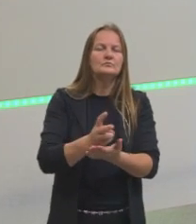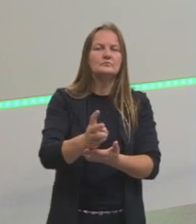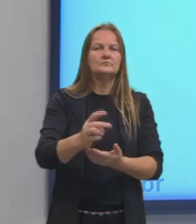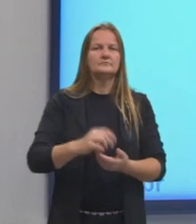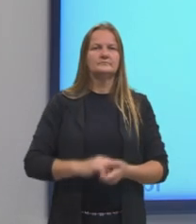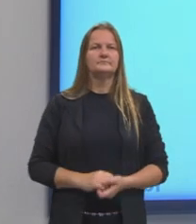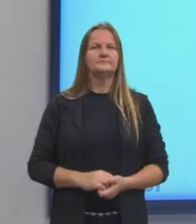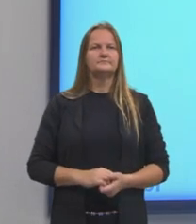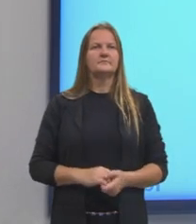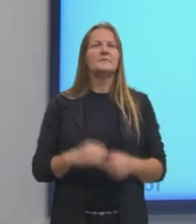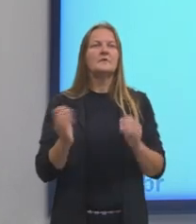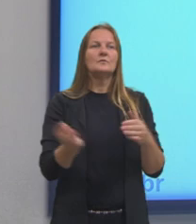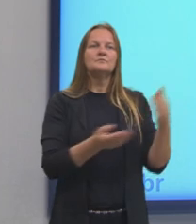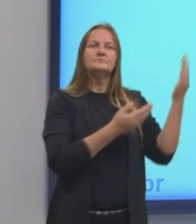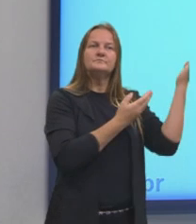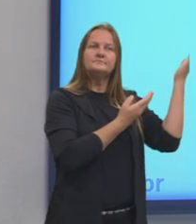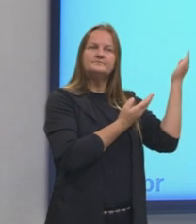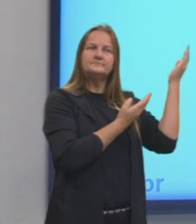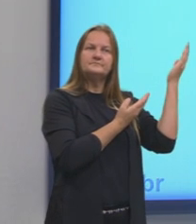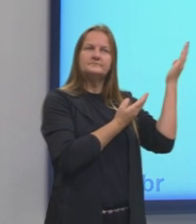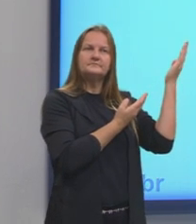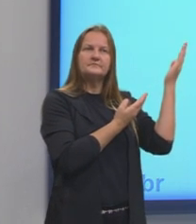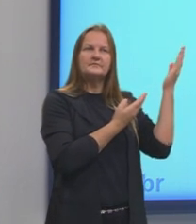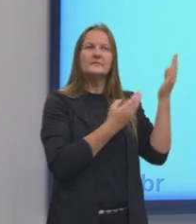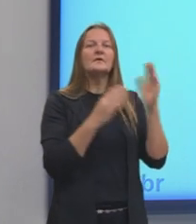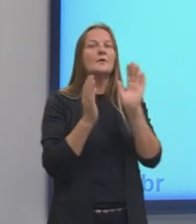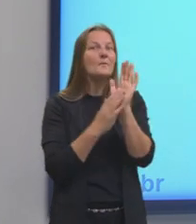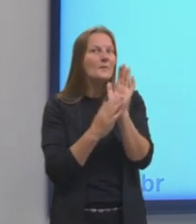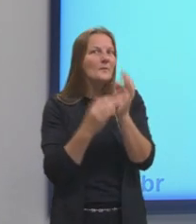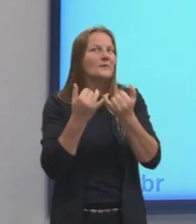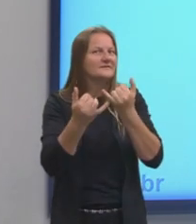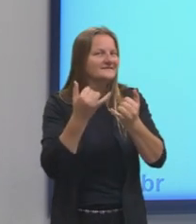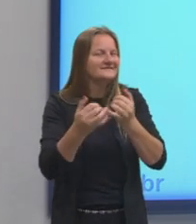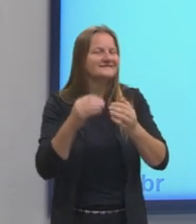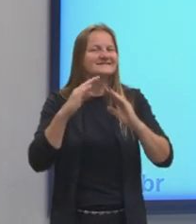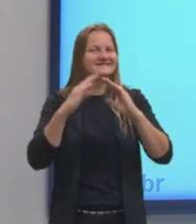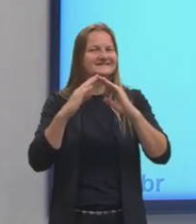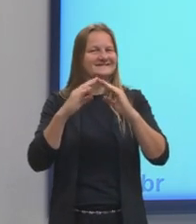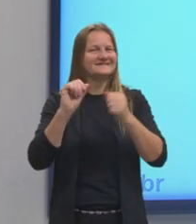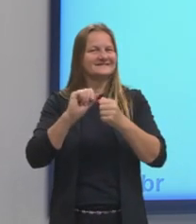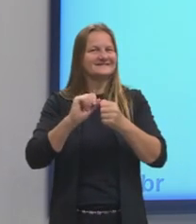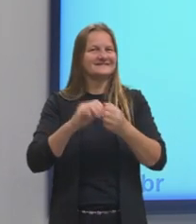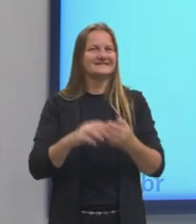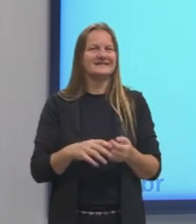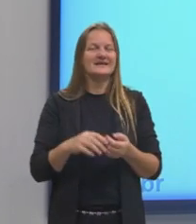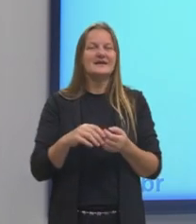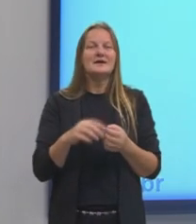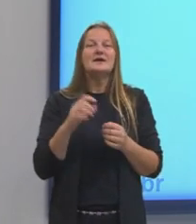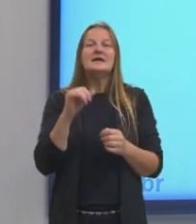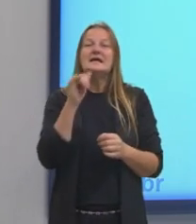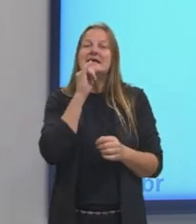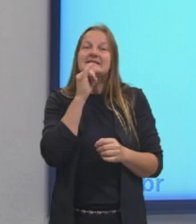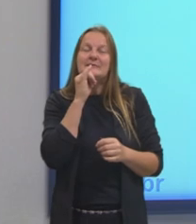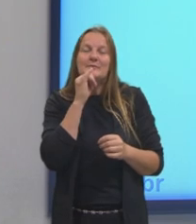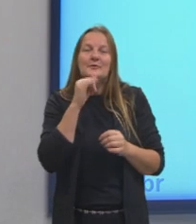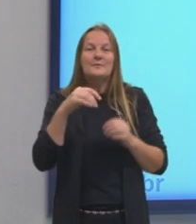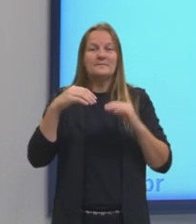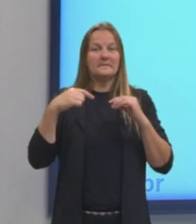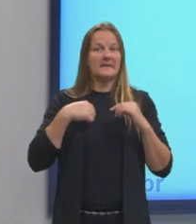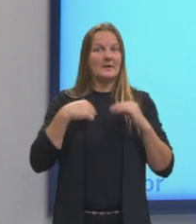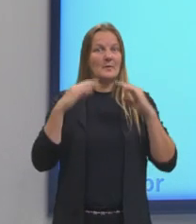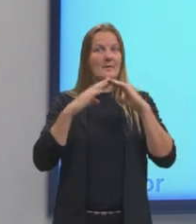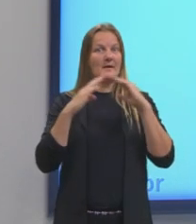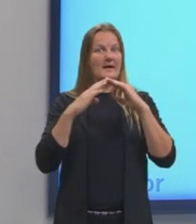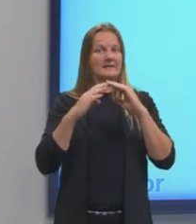Bom, aqui eu tenho uma sugestão de atividade para vocês fazerem em casa, né? Anotar a distância da sua casa até a escola,